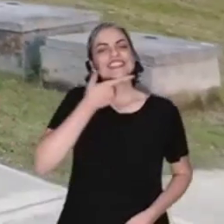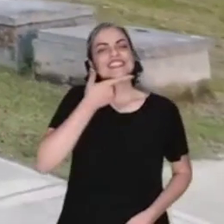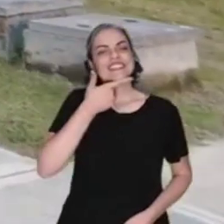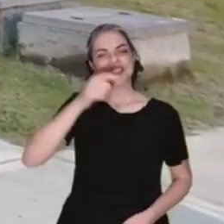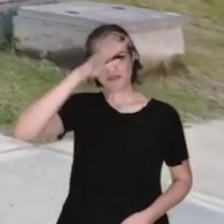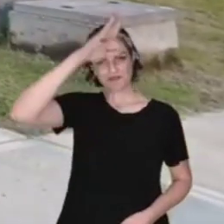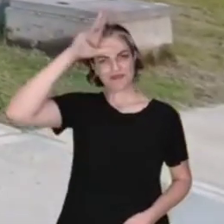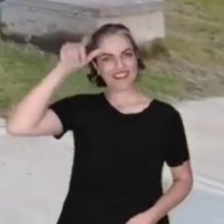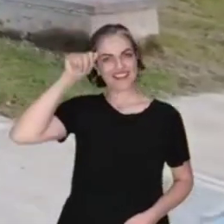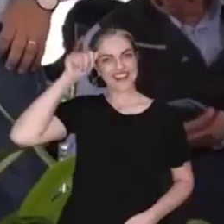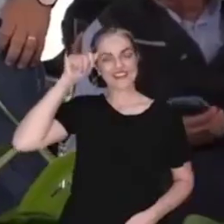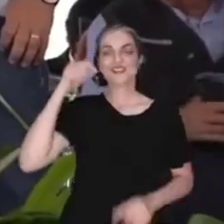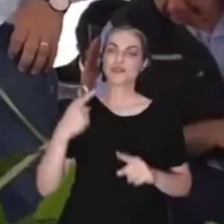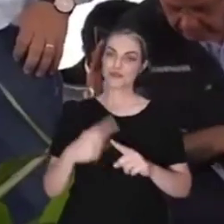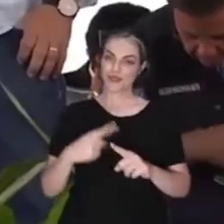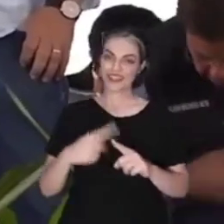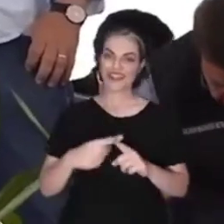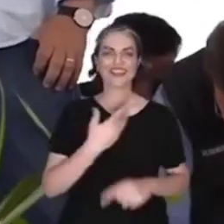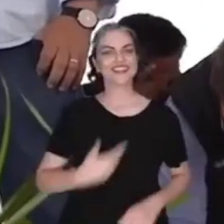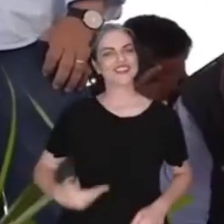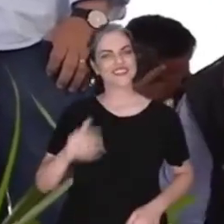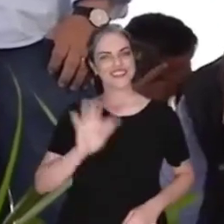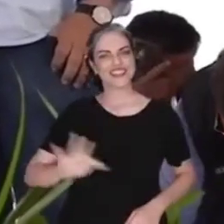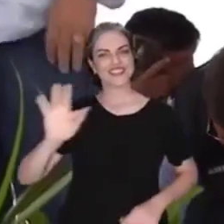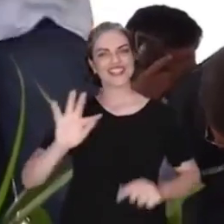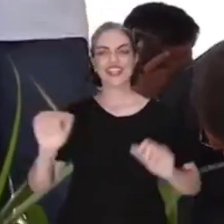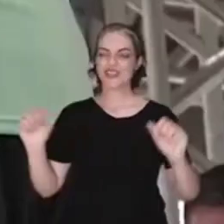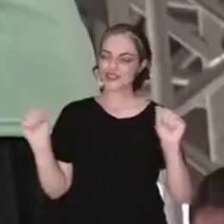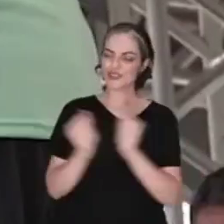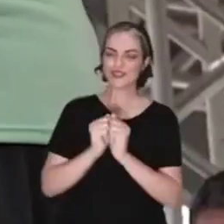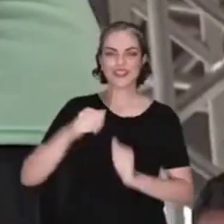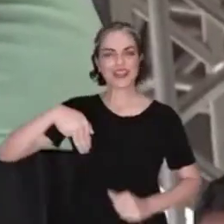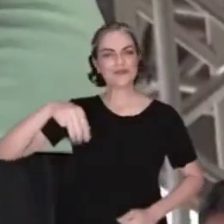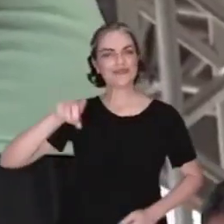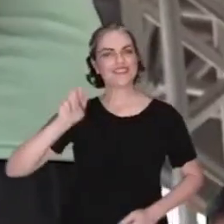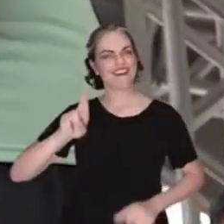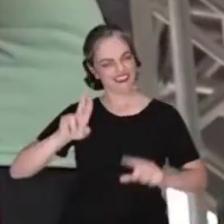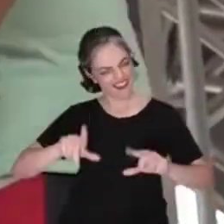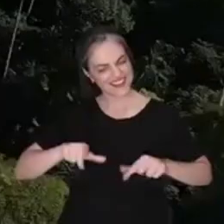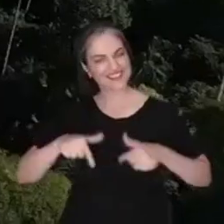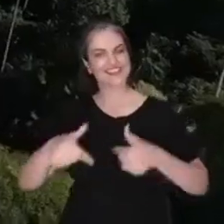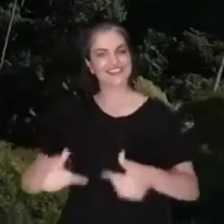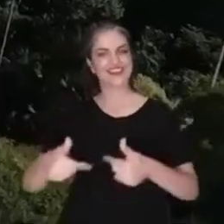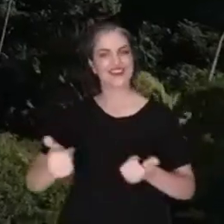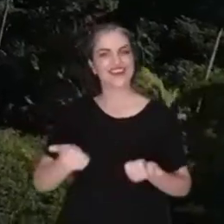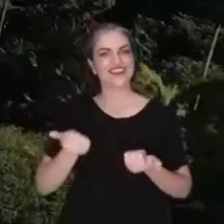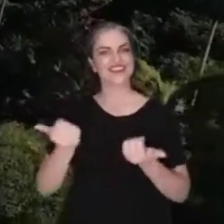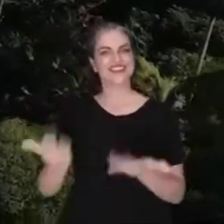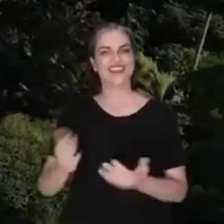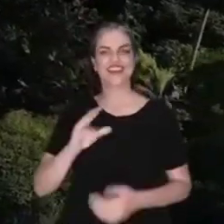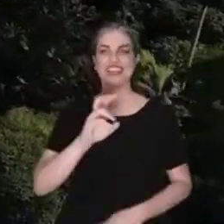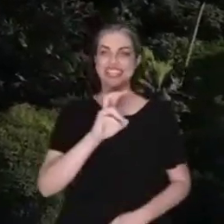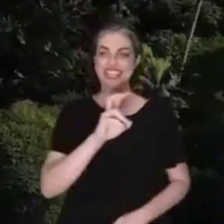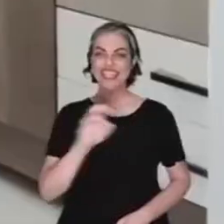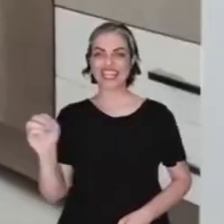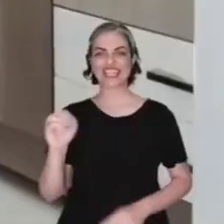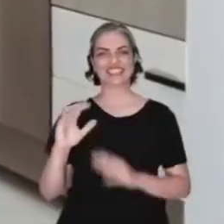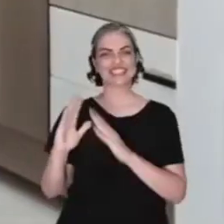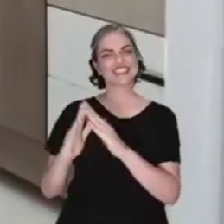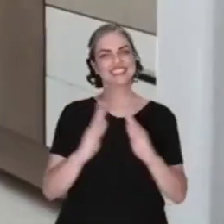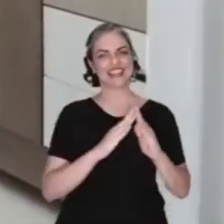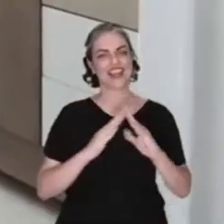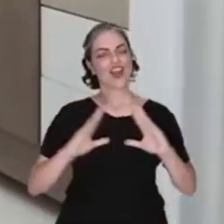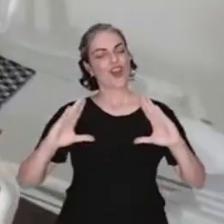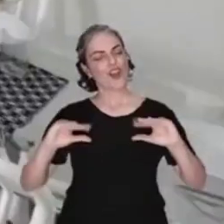em Manaus. Isto porque o governo federal, por meio do MDR, entrou em ação mais uma vez e entregou 500 moradias, que